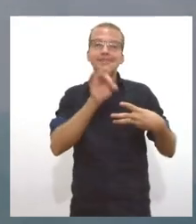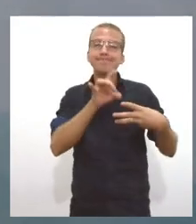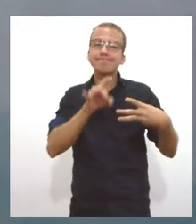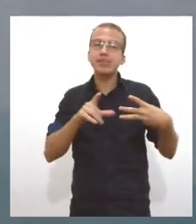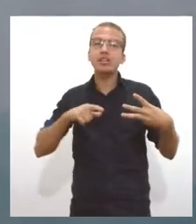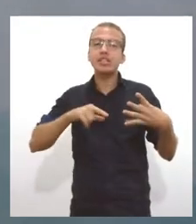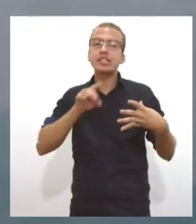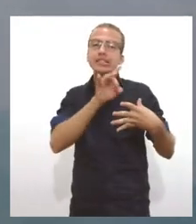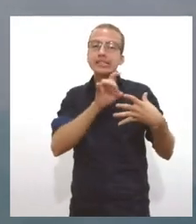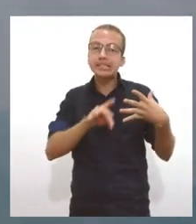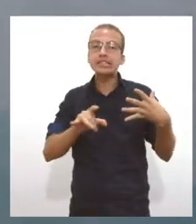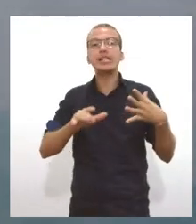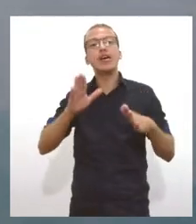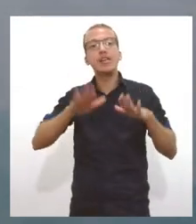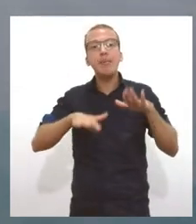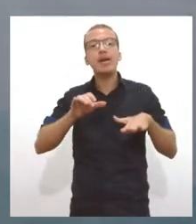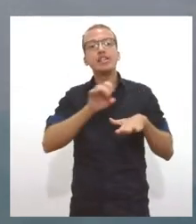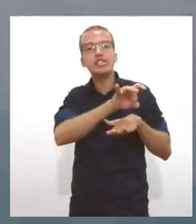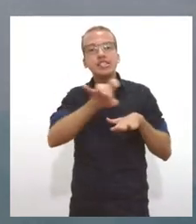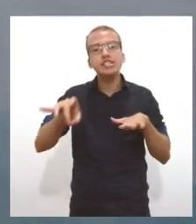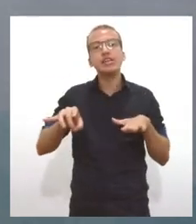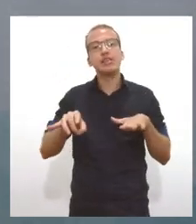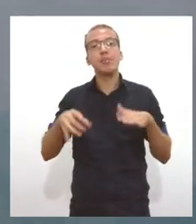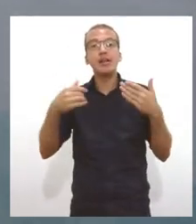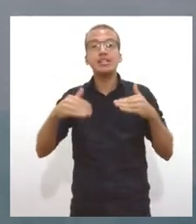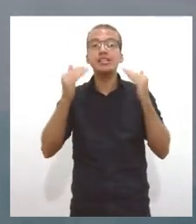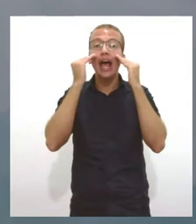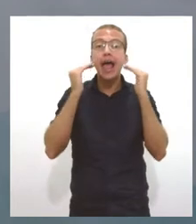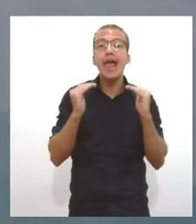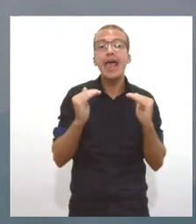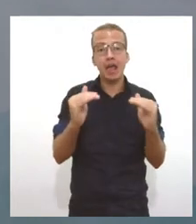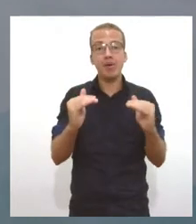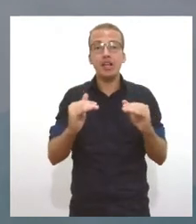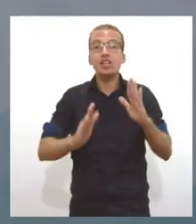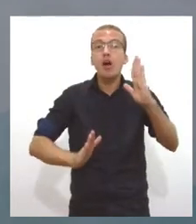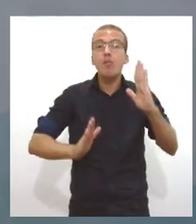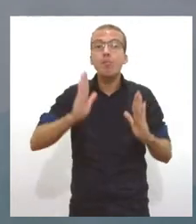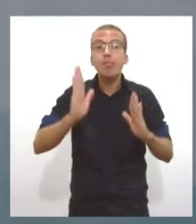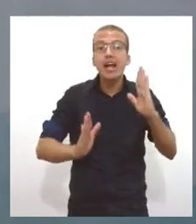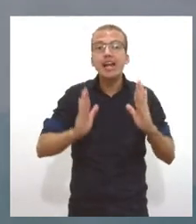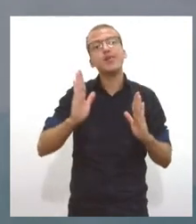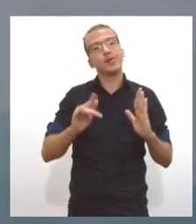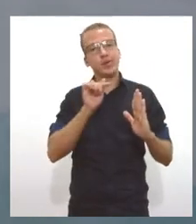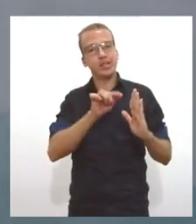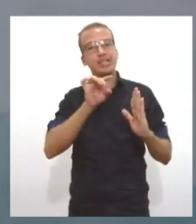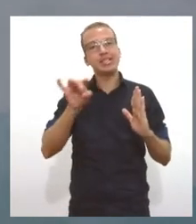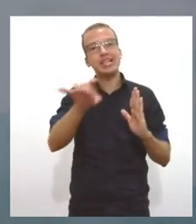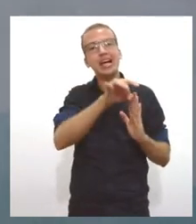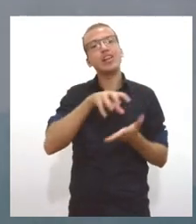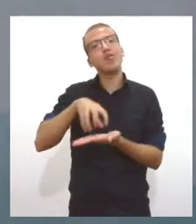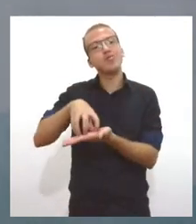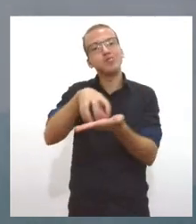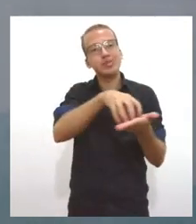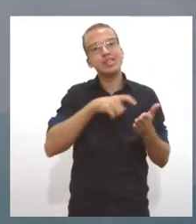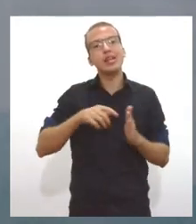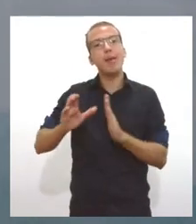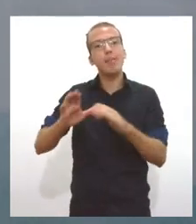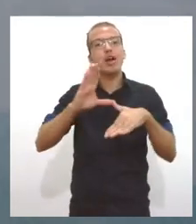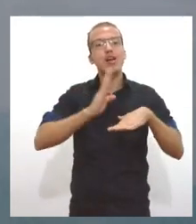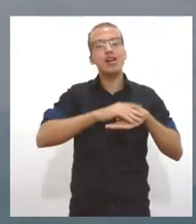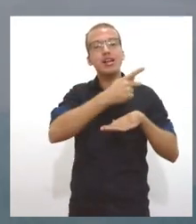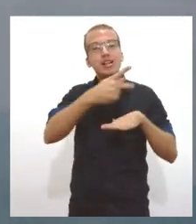intervalo. E a gente precisa respeitar o intervalo entre esses laboratórios. entendendo que a gente só vai ter uma